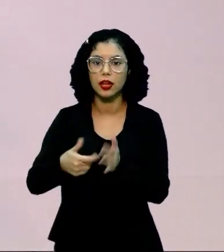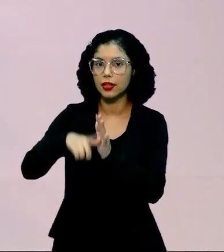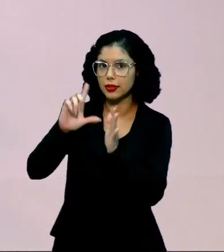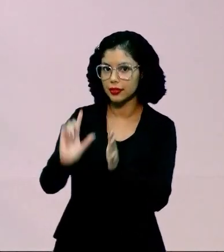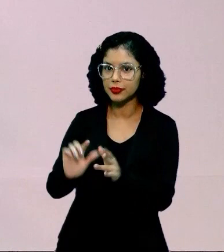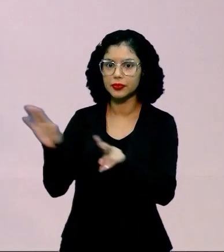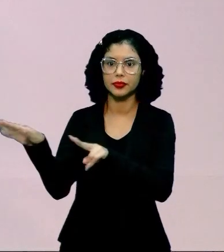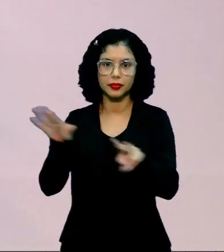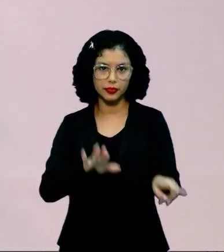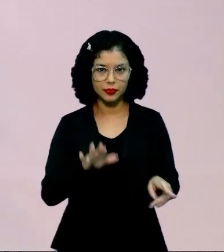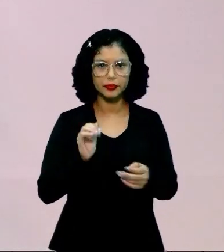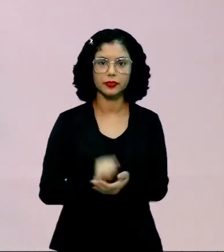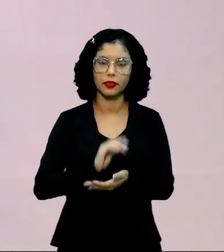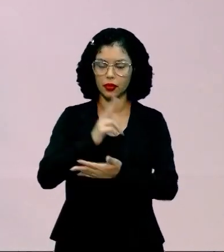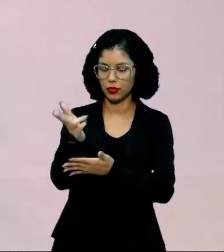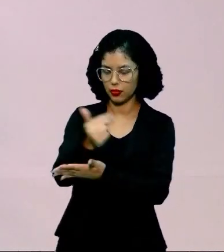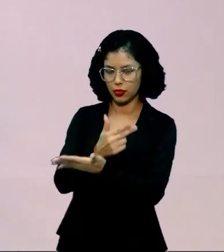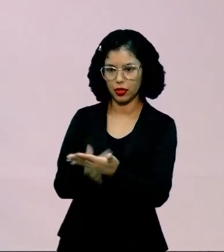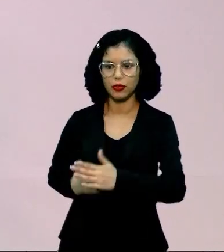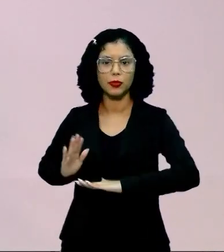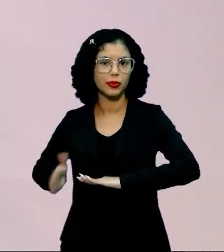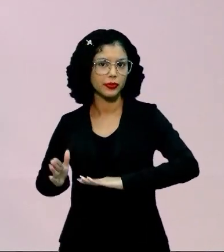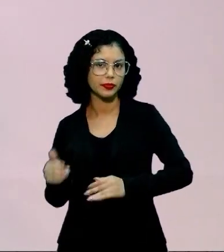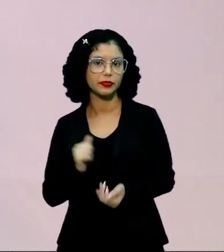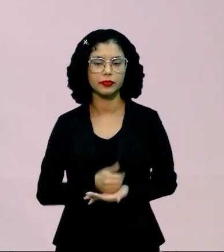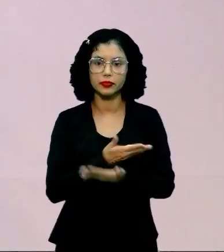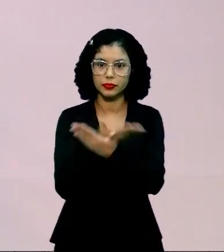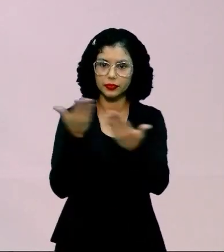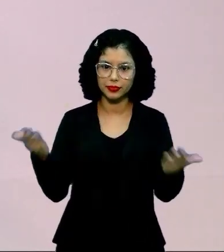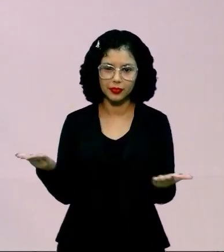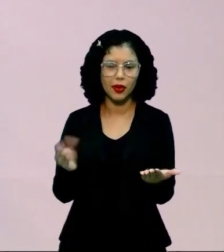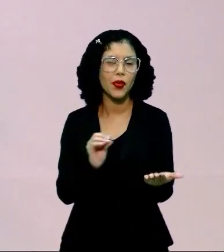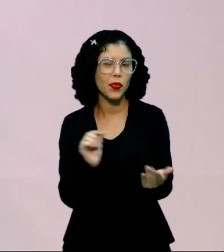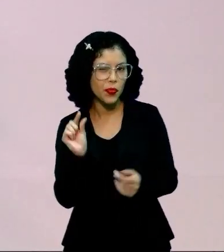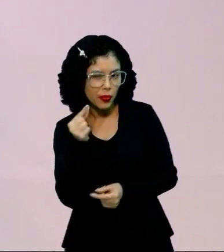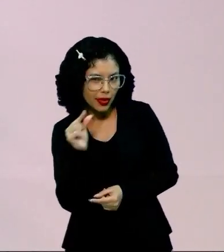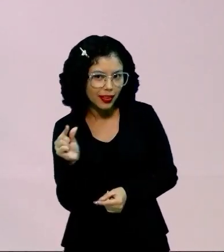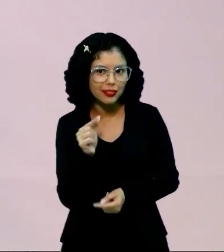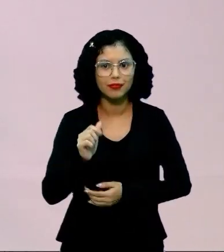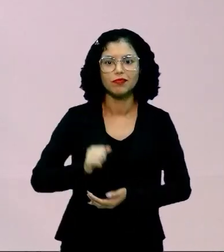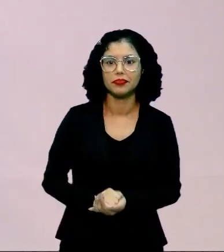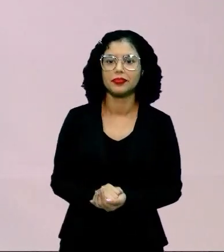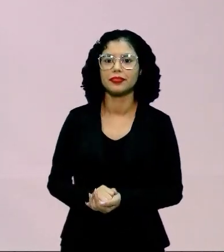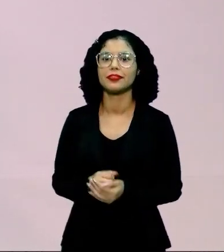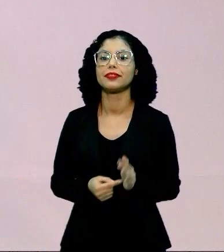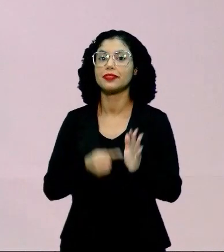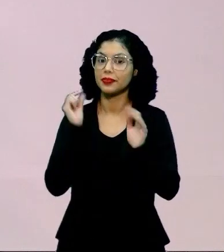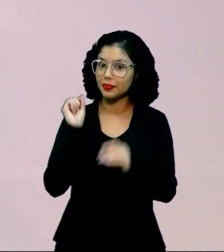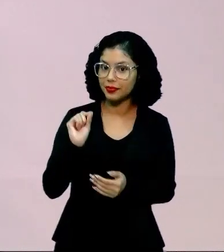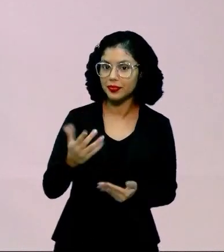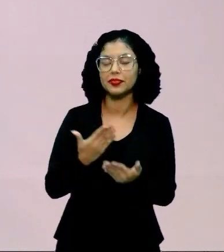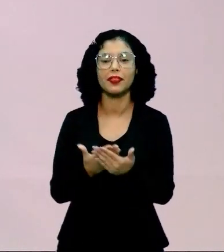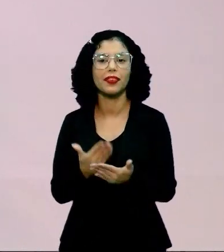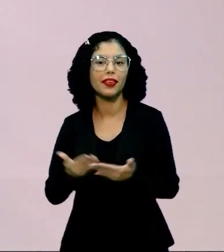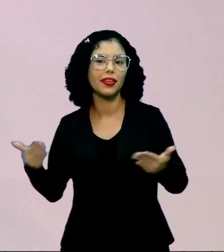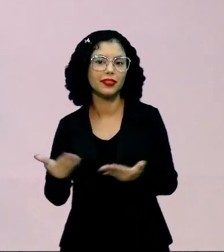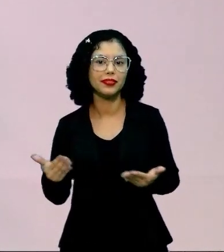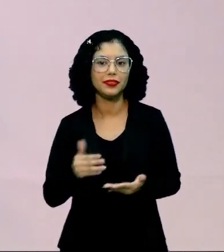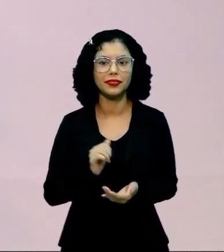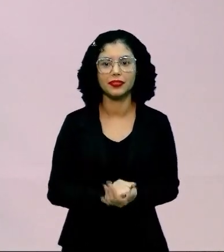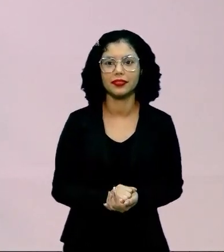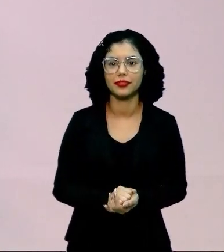Semana de Arte Moderna. E nós deixamos um gostinho aí na última aula para o que seria a nossa aula hoje